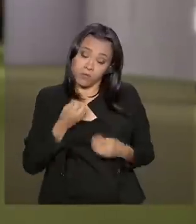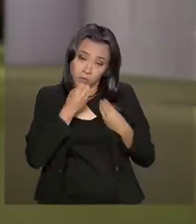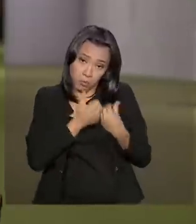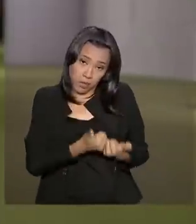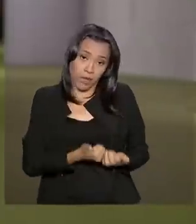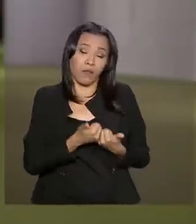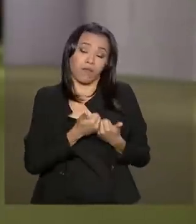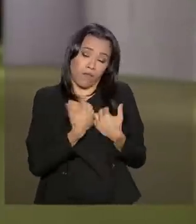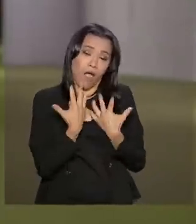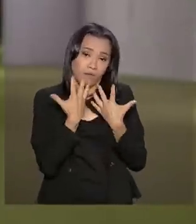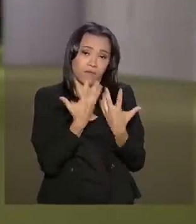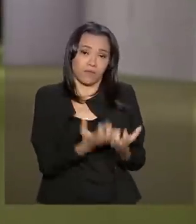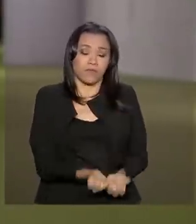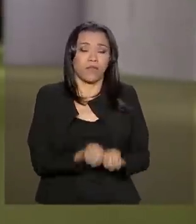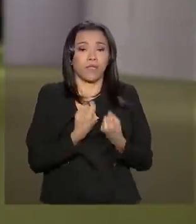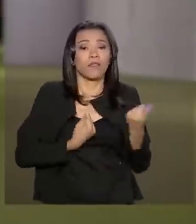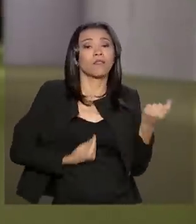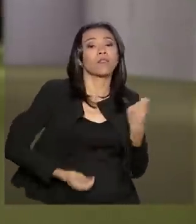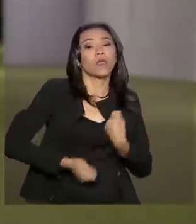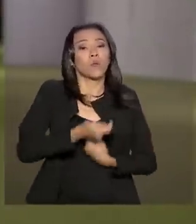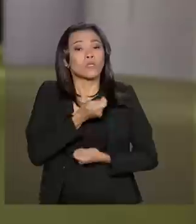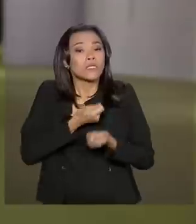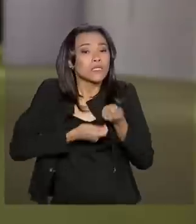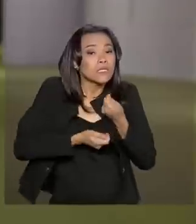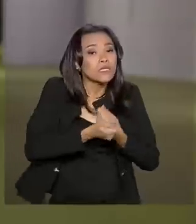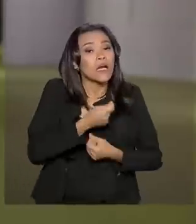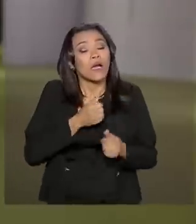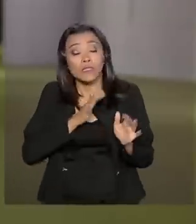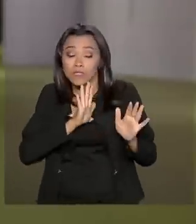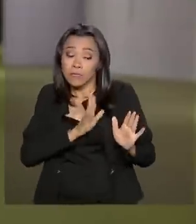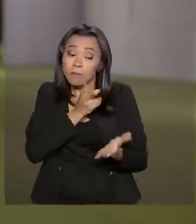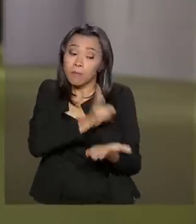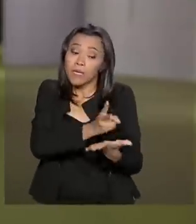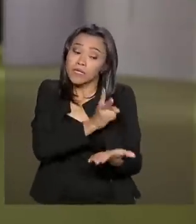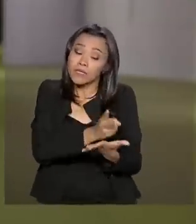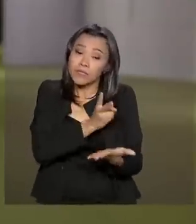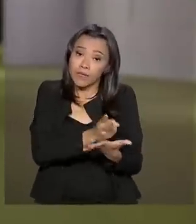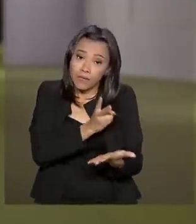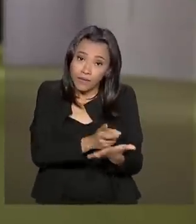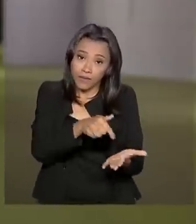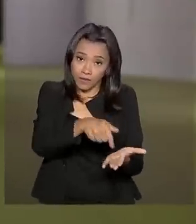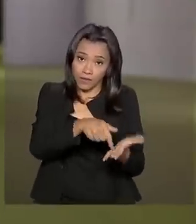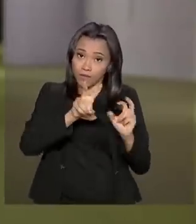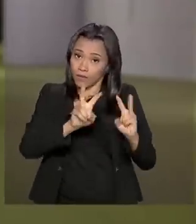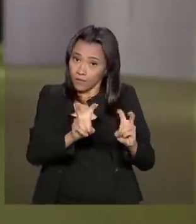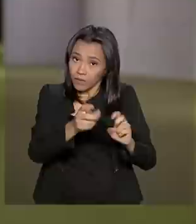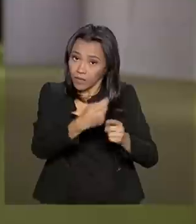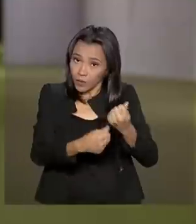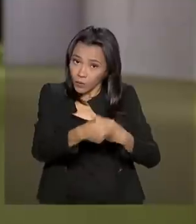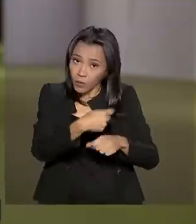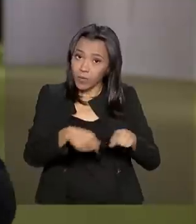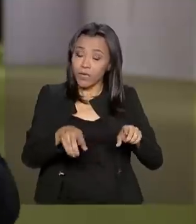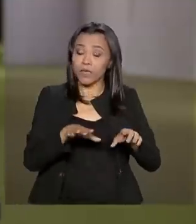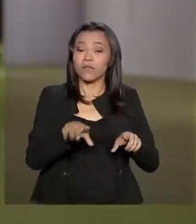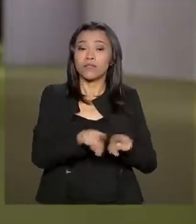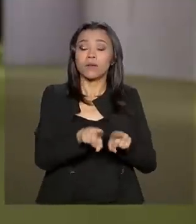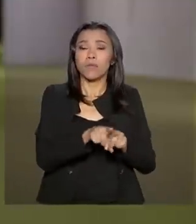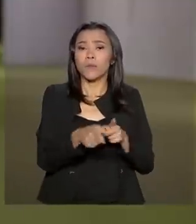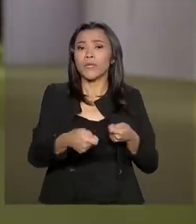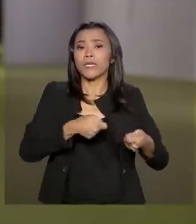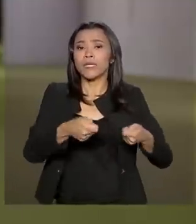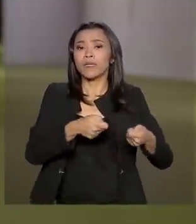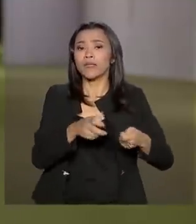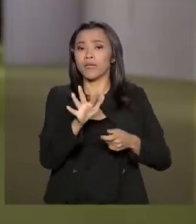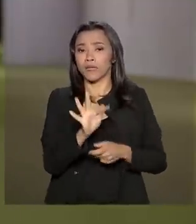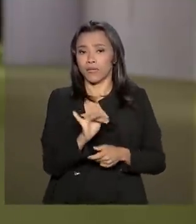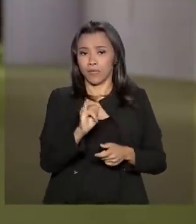pontos, pode ceder em alguns pontos, desde que se mantenha ali a economia prevista inicialmente e também o equilíbrio fiscal. O que a gente espera